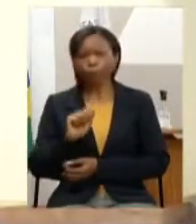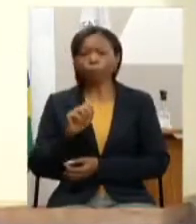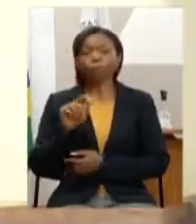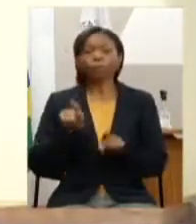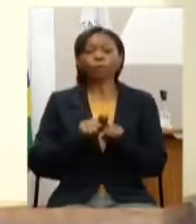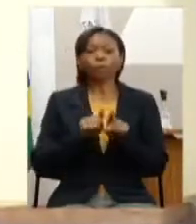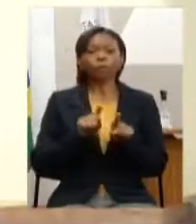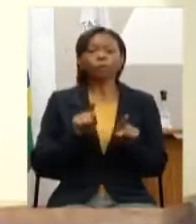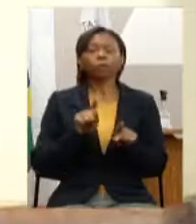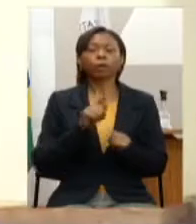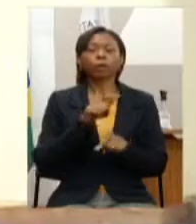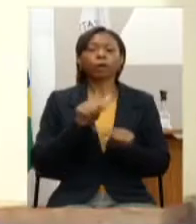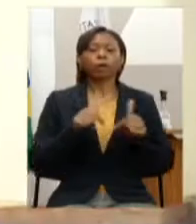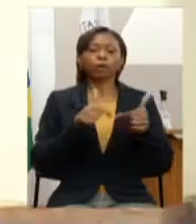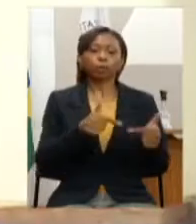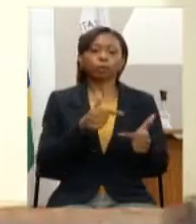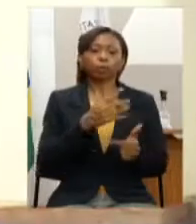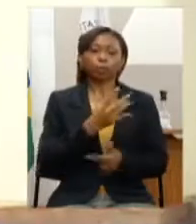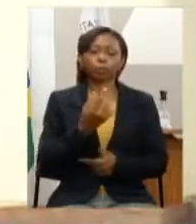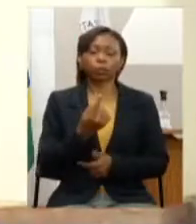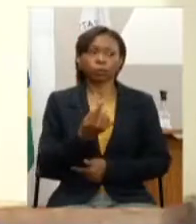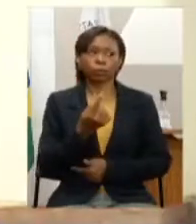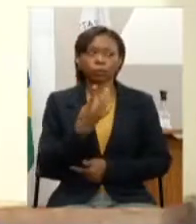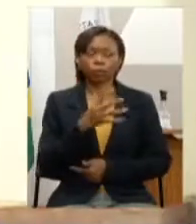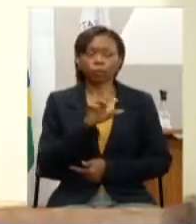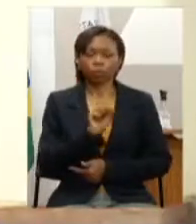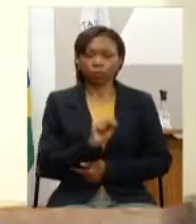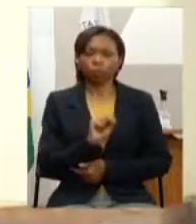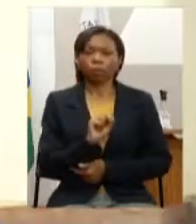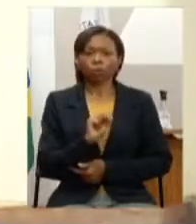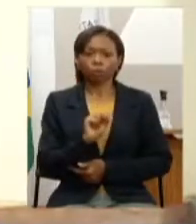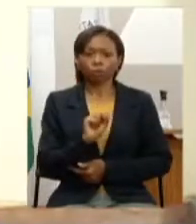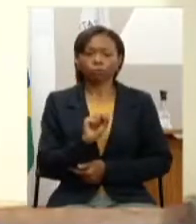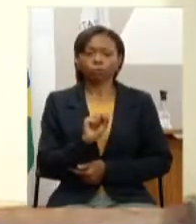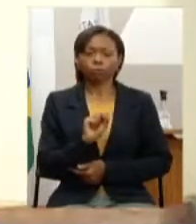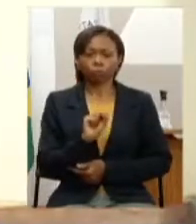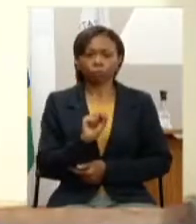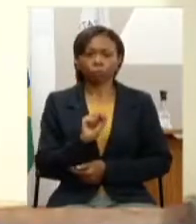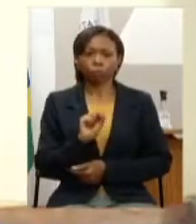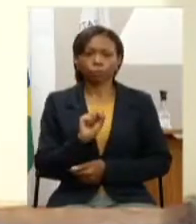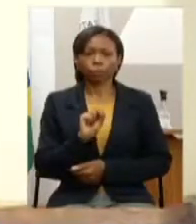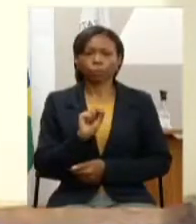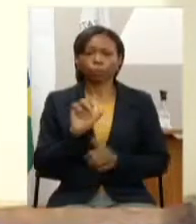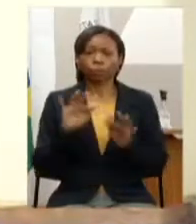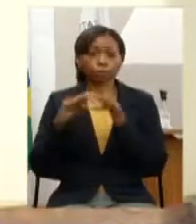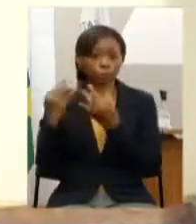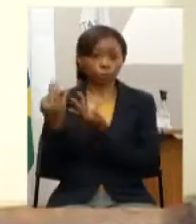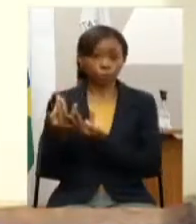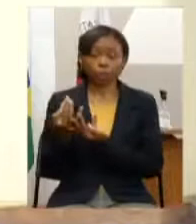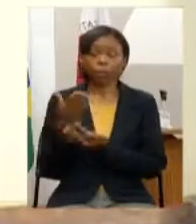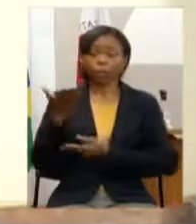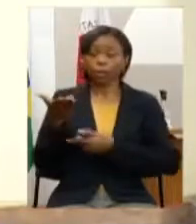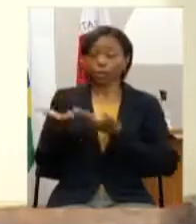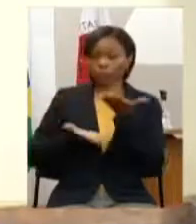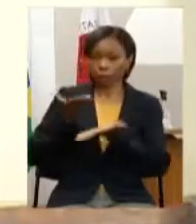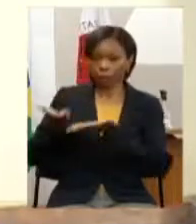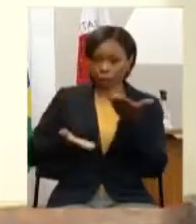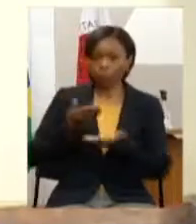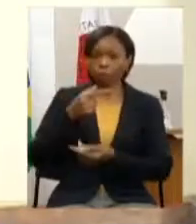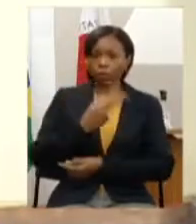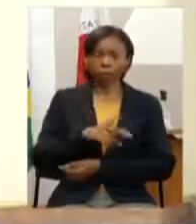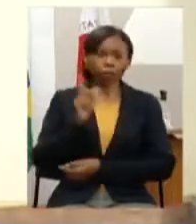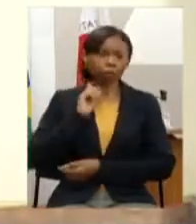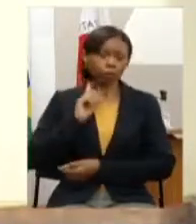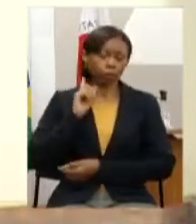4538 mercados institucionais para 5 mil agricultores familiares atendidos pelo Estado e alterar a regionalização da ação